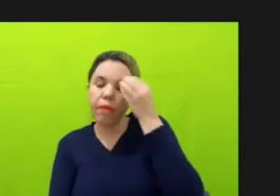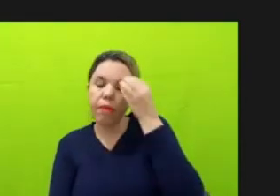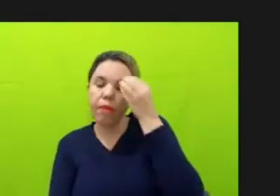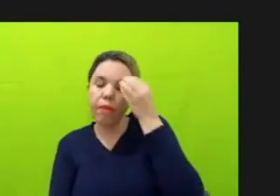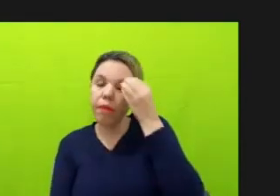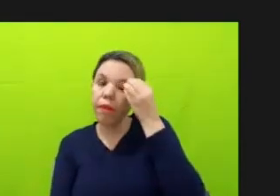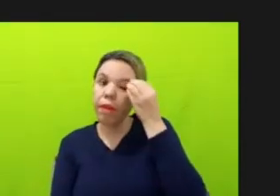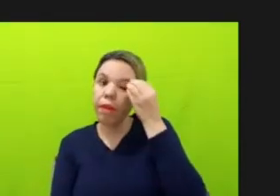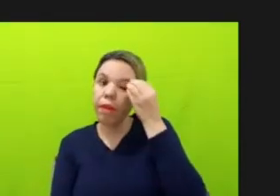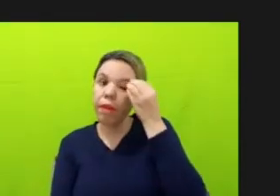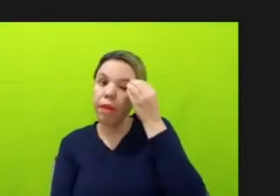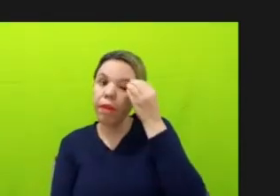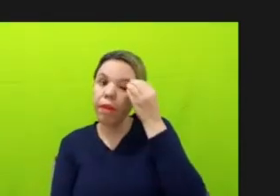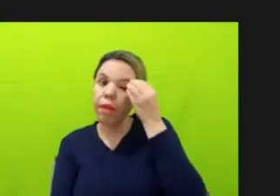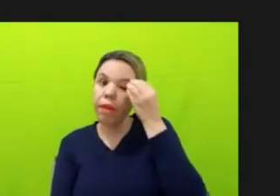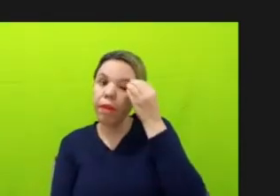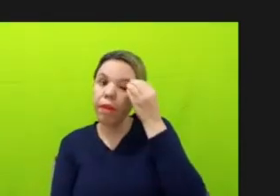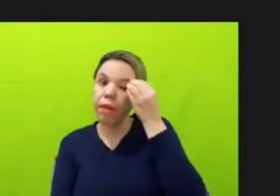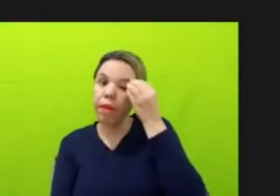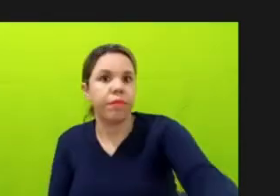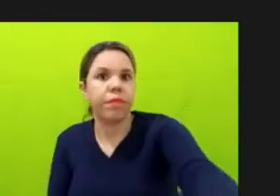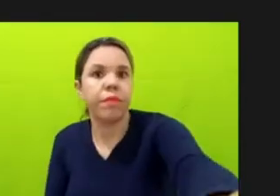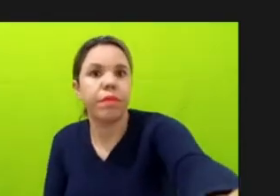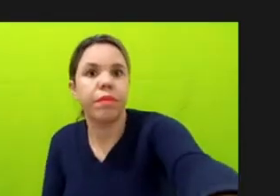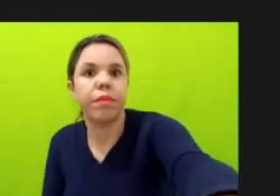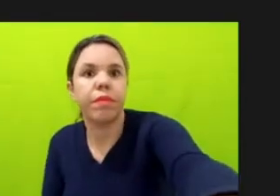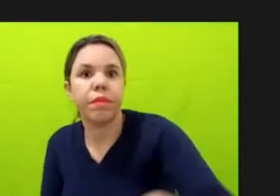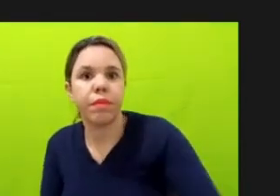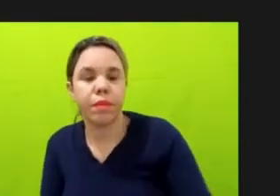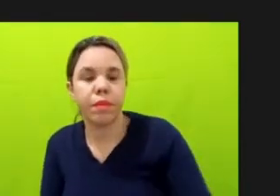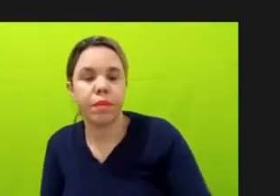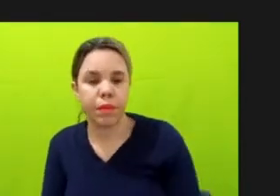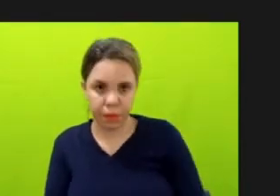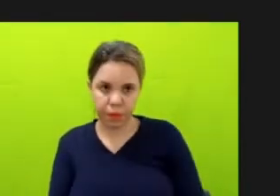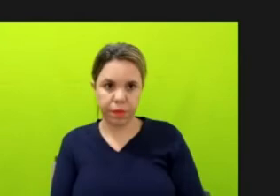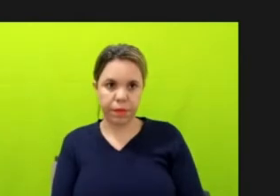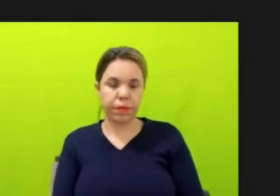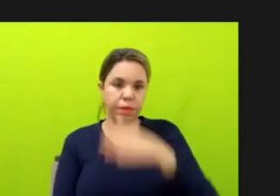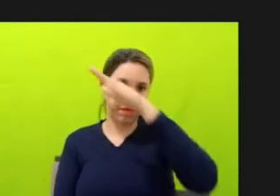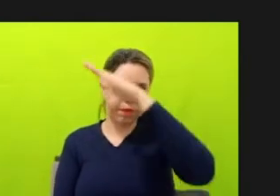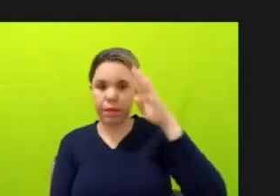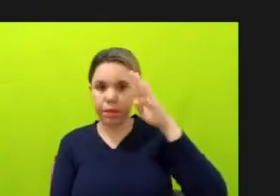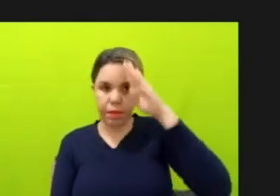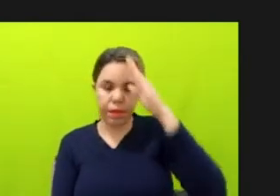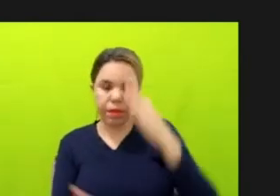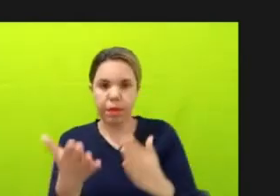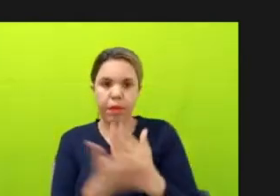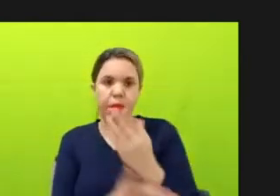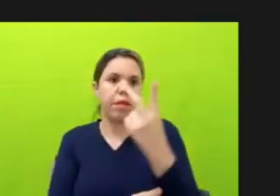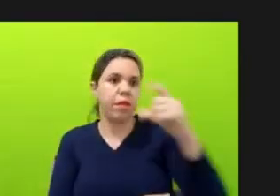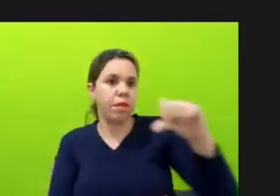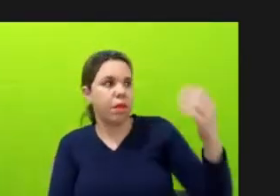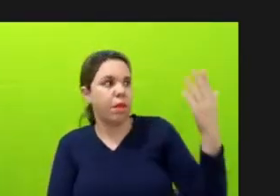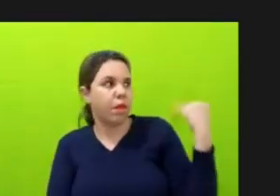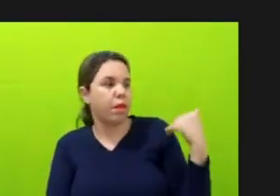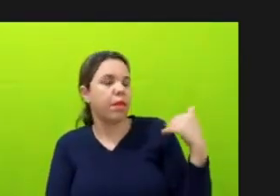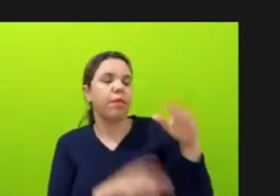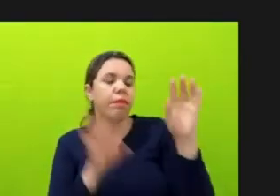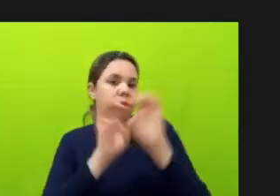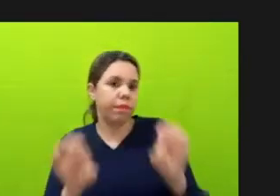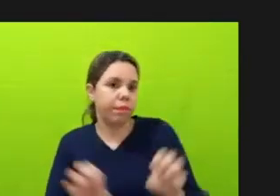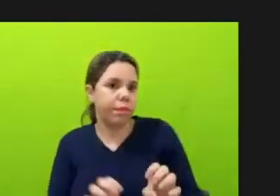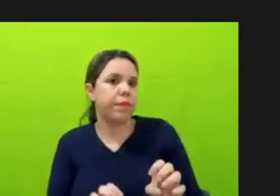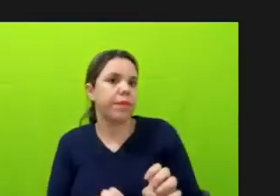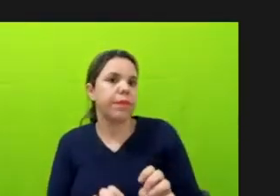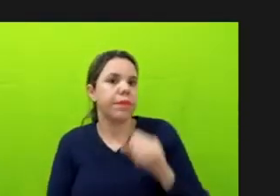final de 2018, que o Bolsonaro é eleito, a partir de 2019, né, essas estruturas, elas são desmontadas, de uma hora para